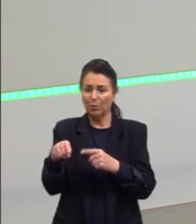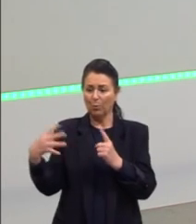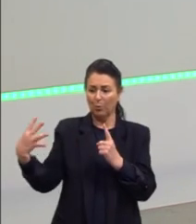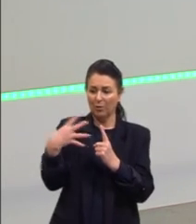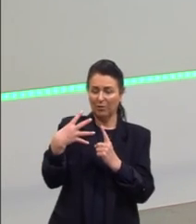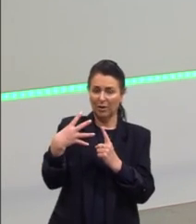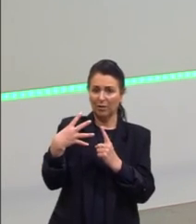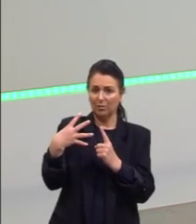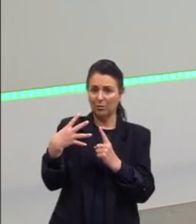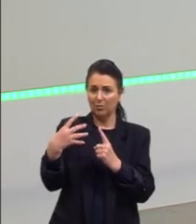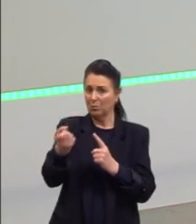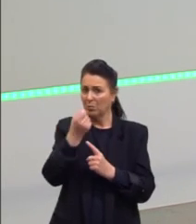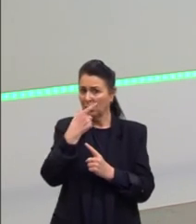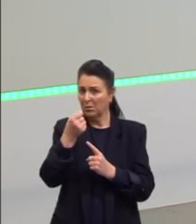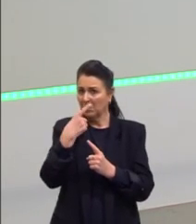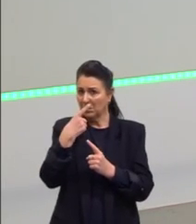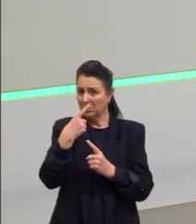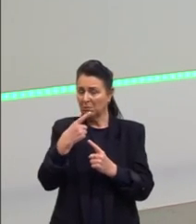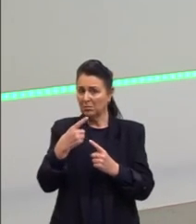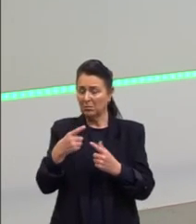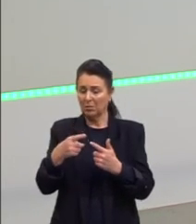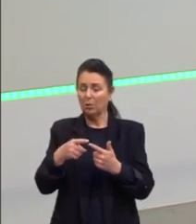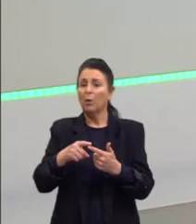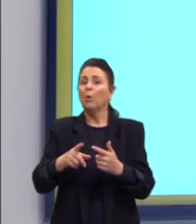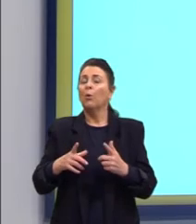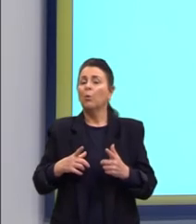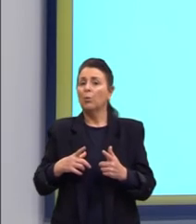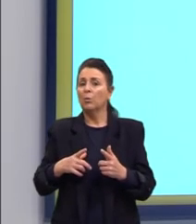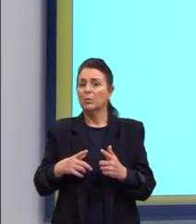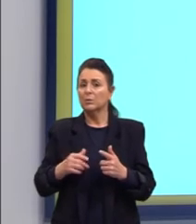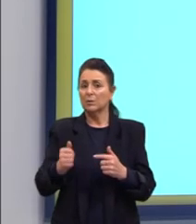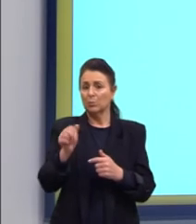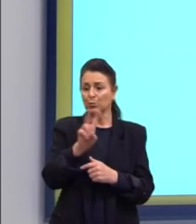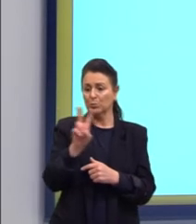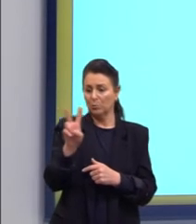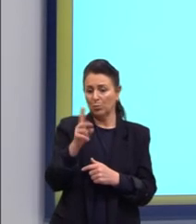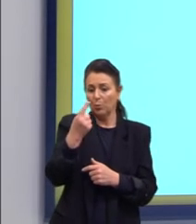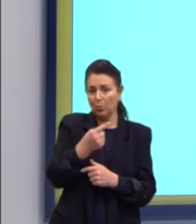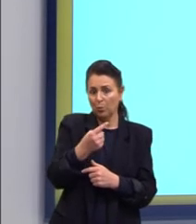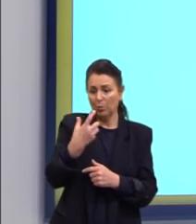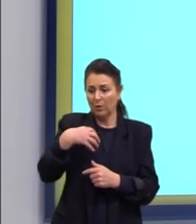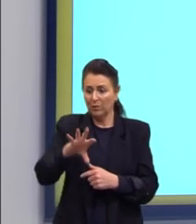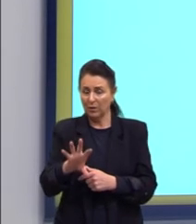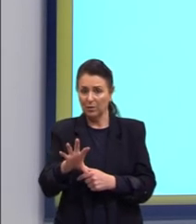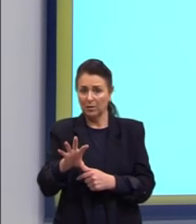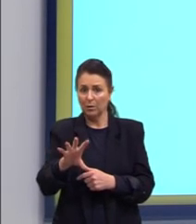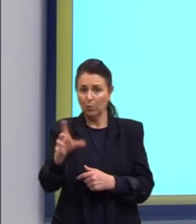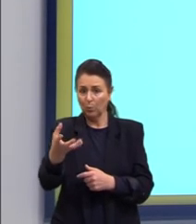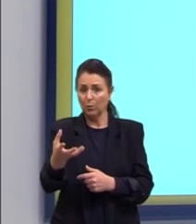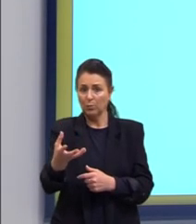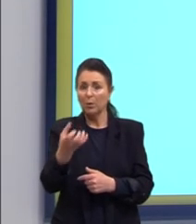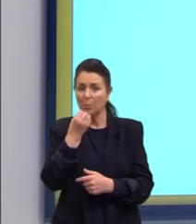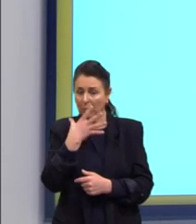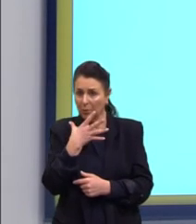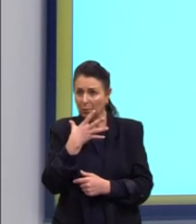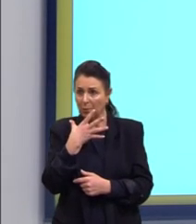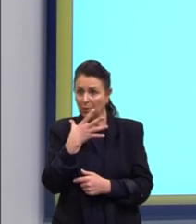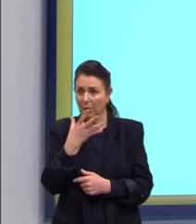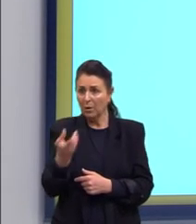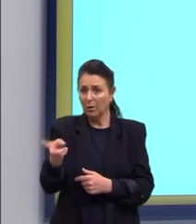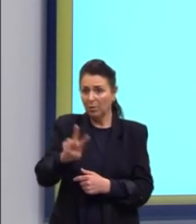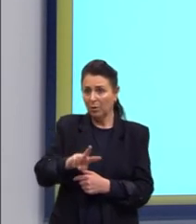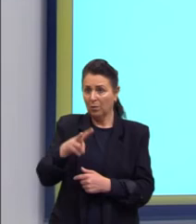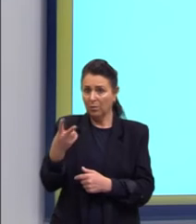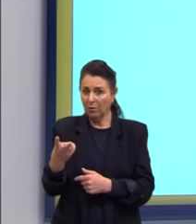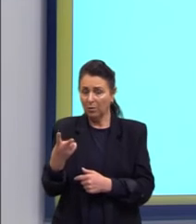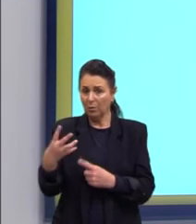os probióticos. Os antibióticos que matam os probióticos. E não o contrário. O efeito